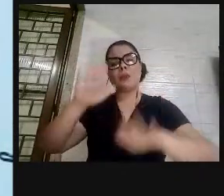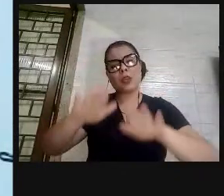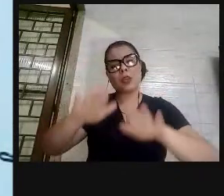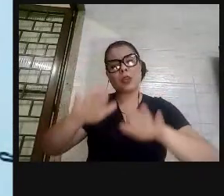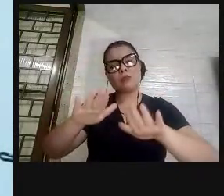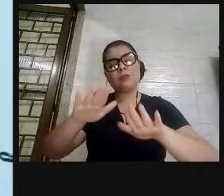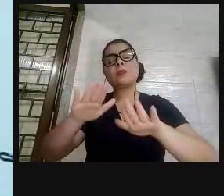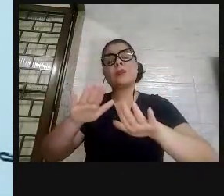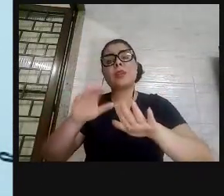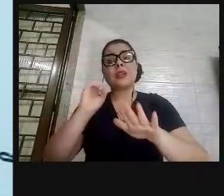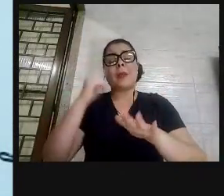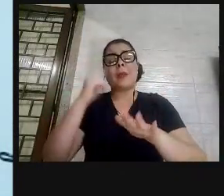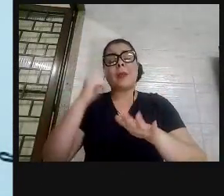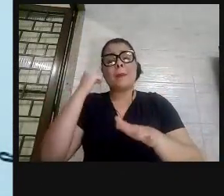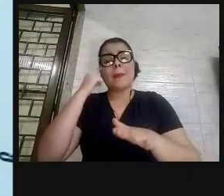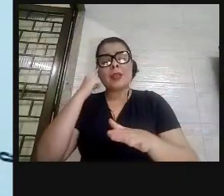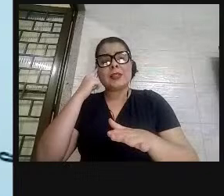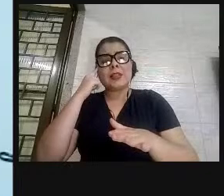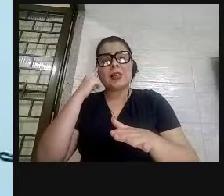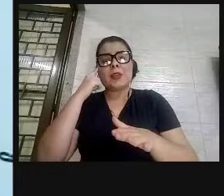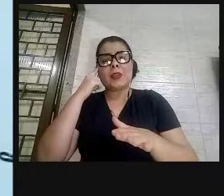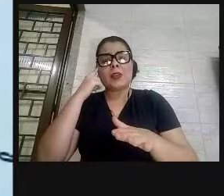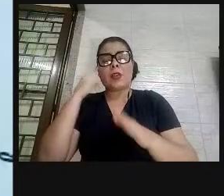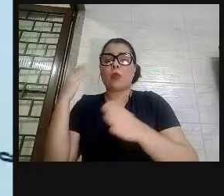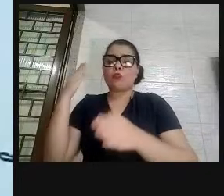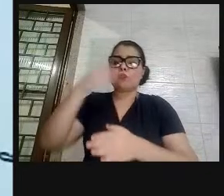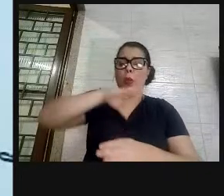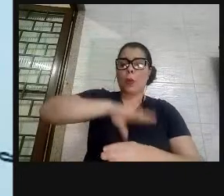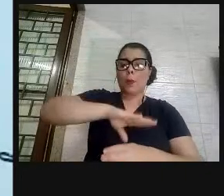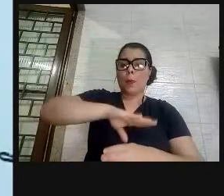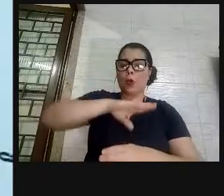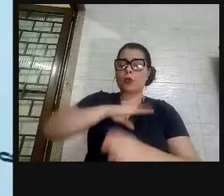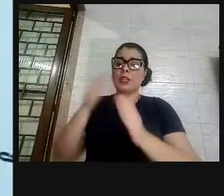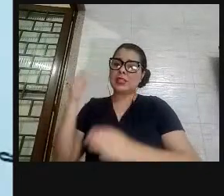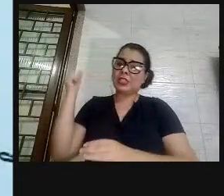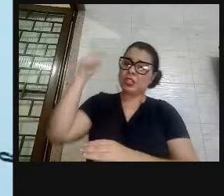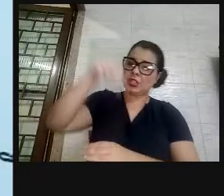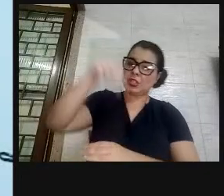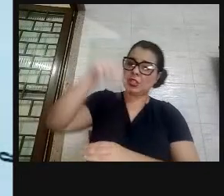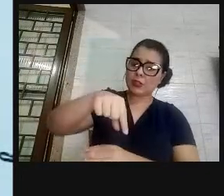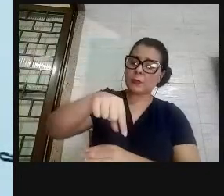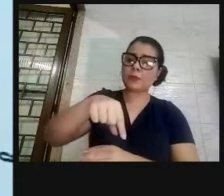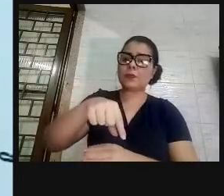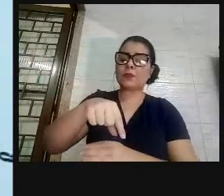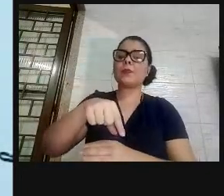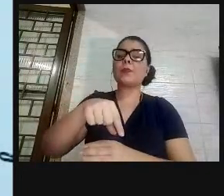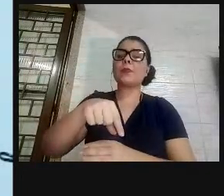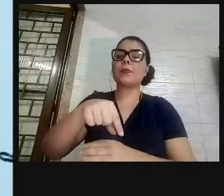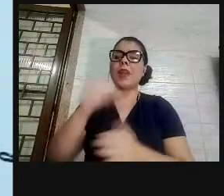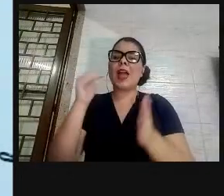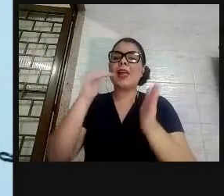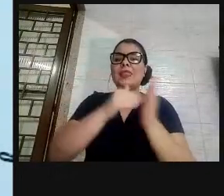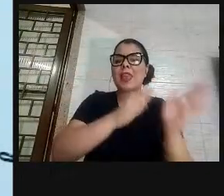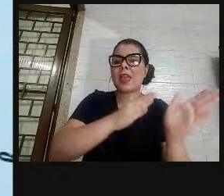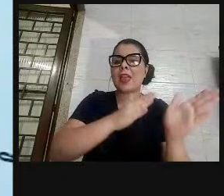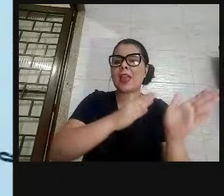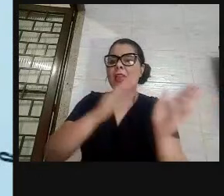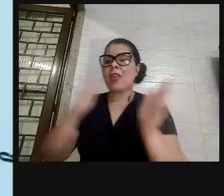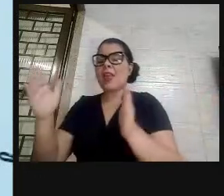Se você levar em conta que, desde a chegada dos portugueses até a República, em